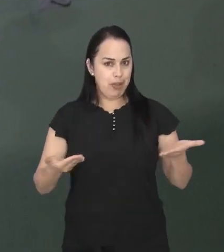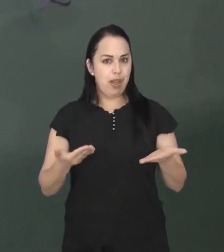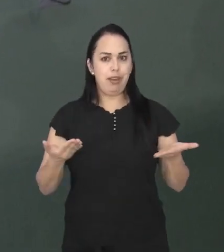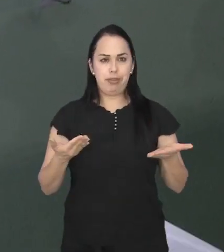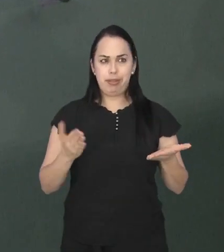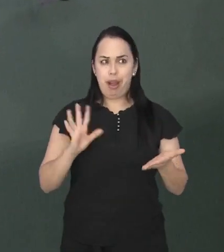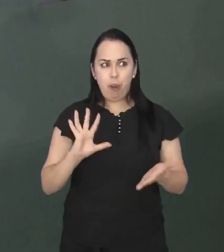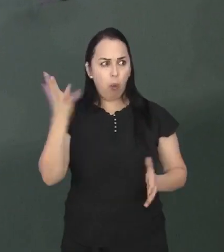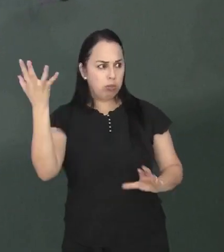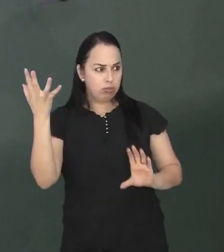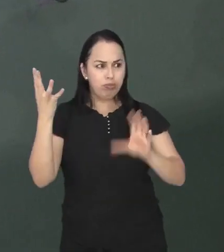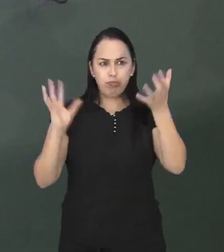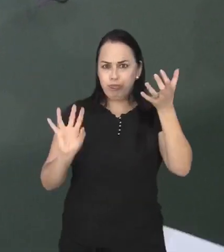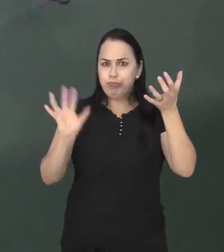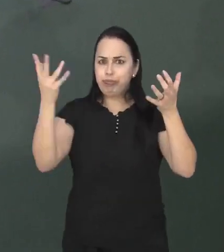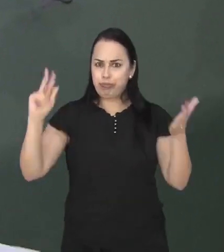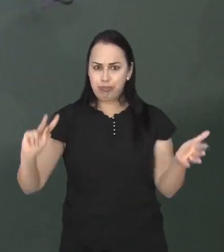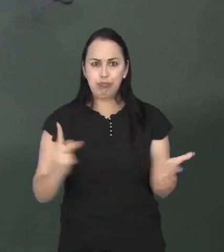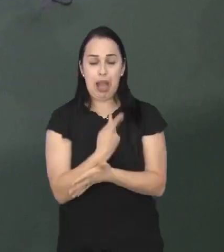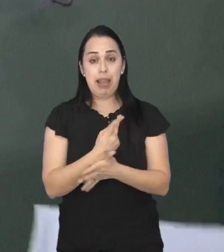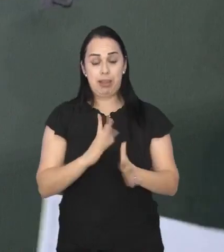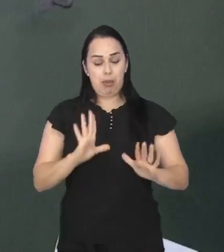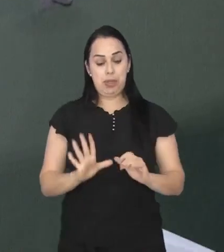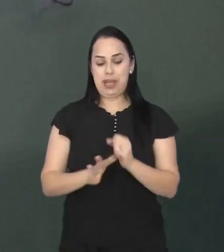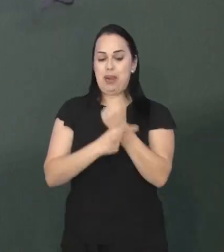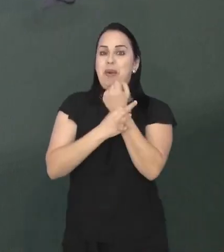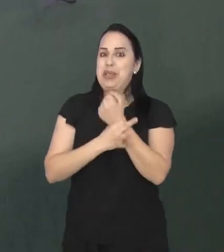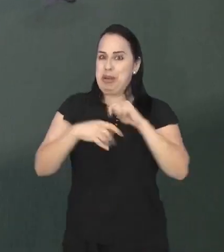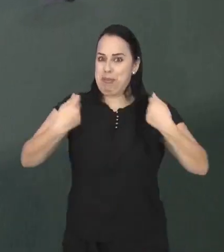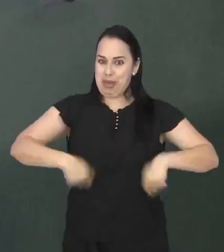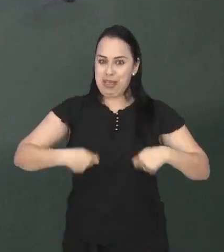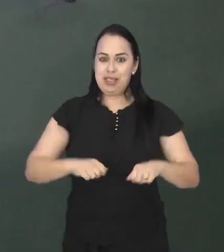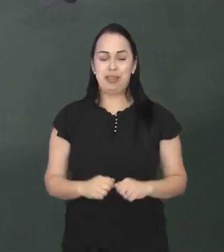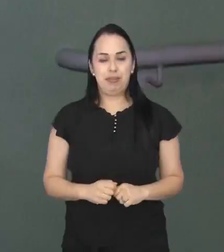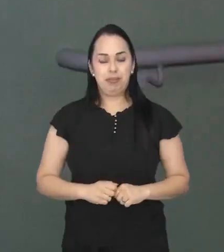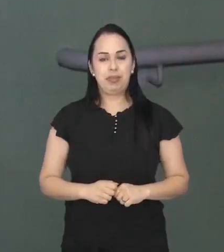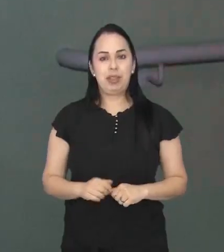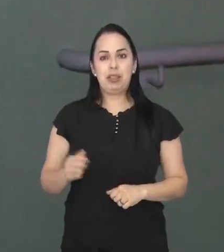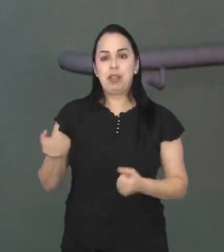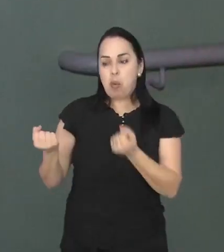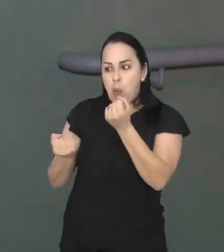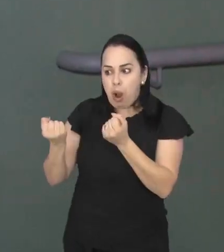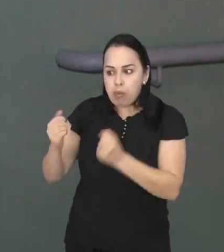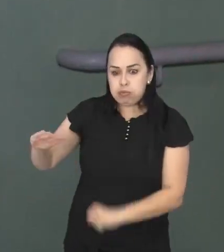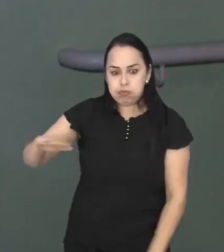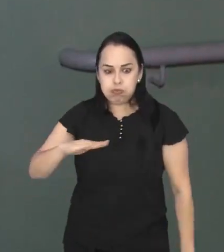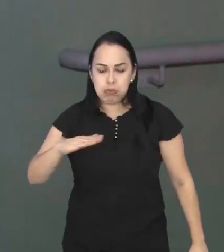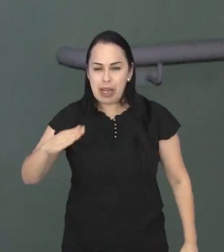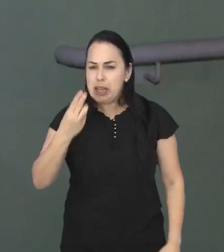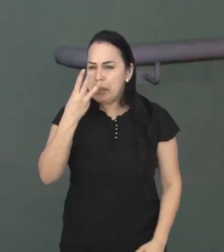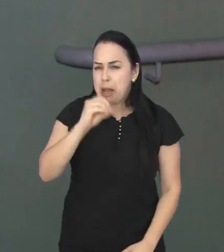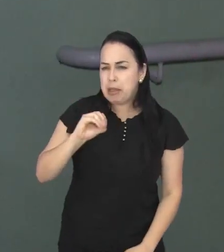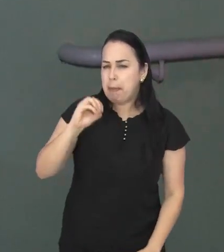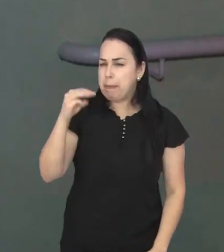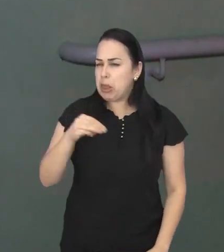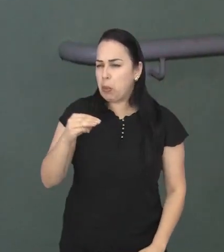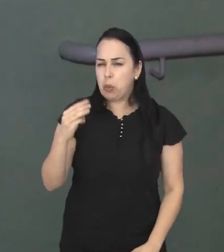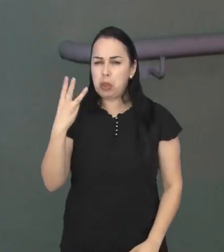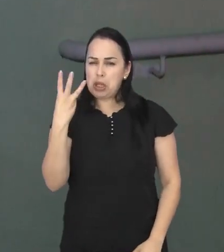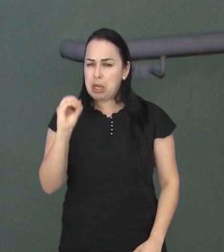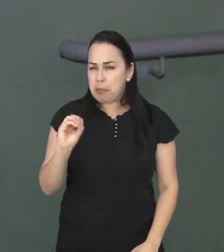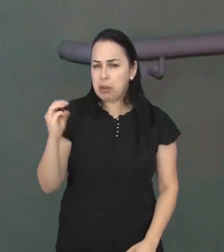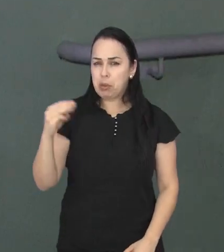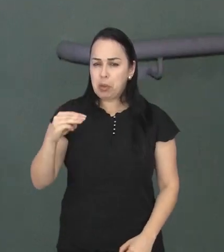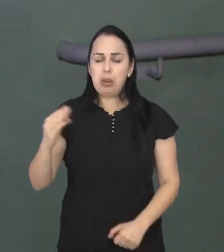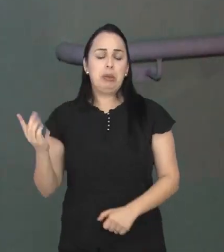vivendo, tantas coisas acontecendo, acho que segurança nunca é demais. Pelo menos a viatura passando de meia, meia hora, vinte